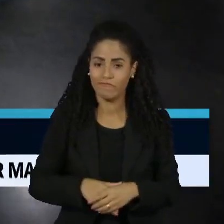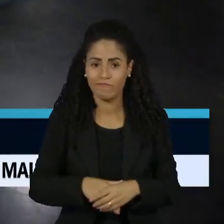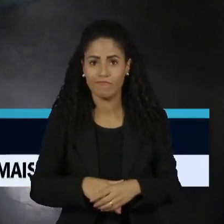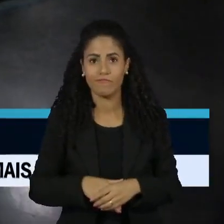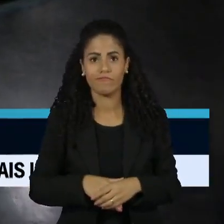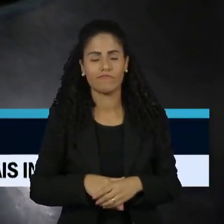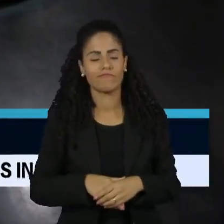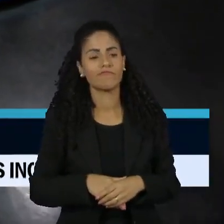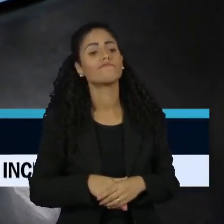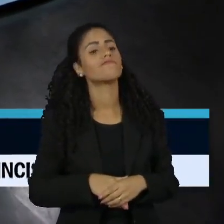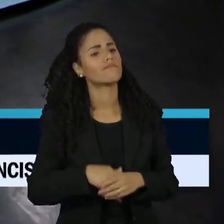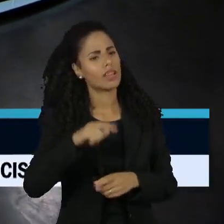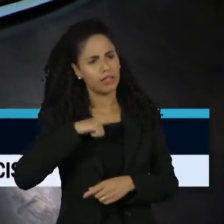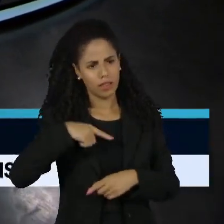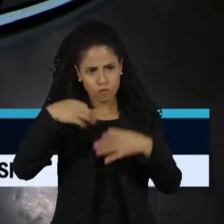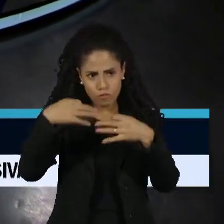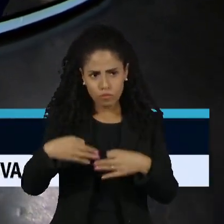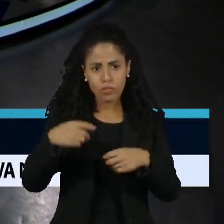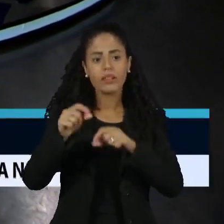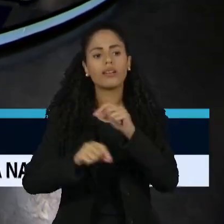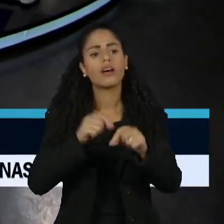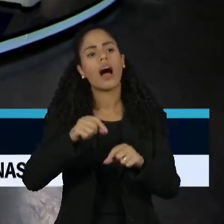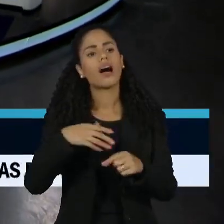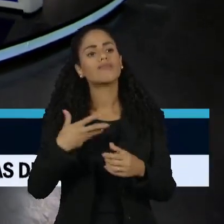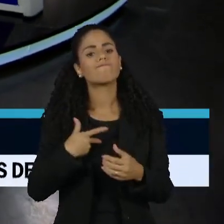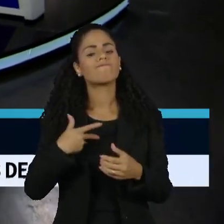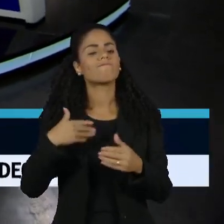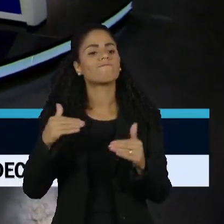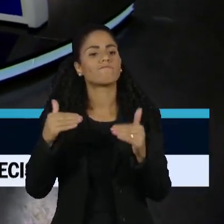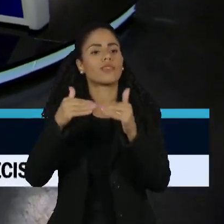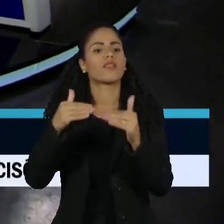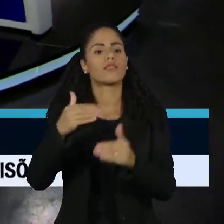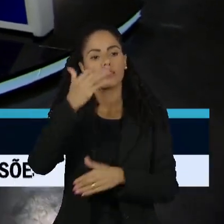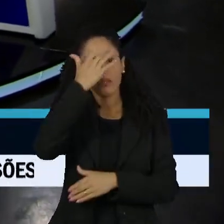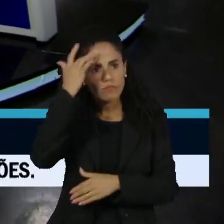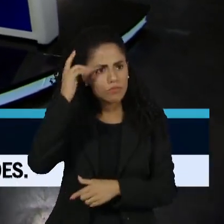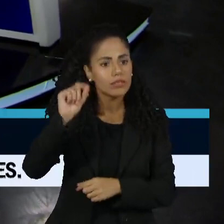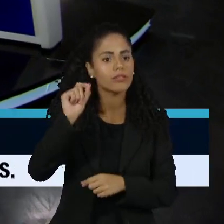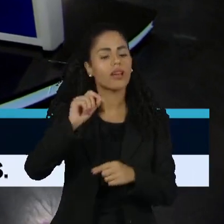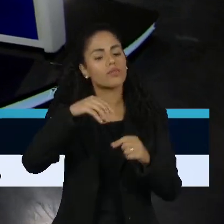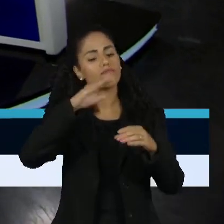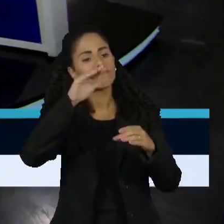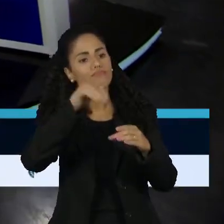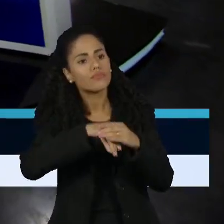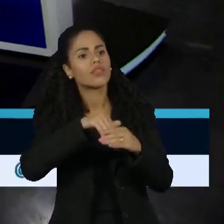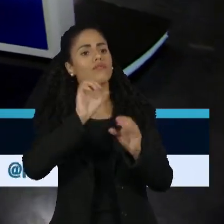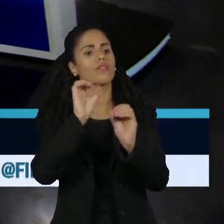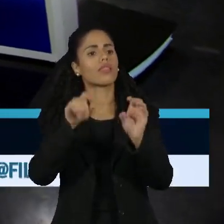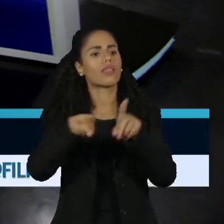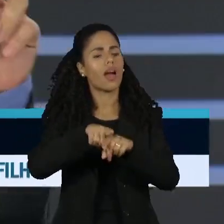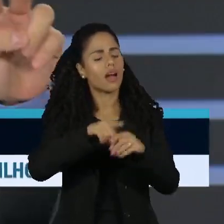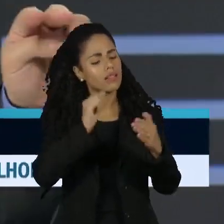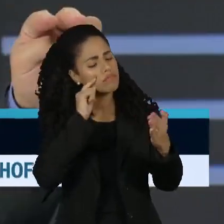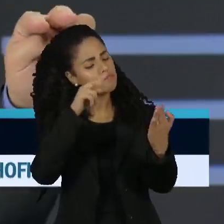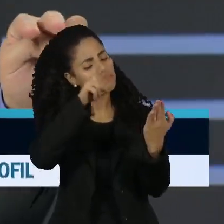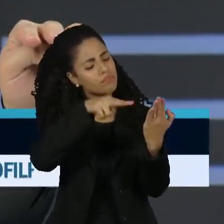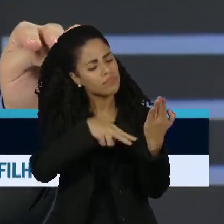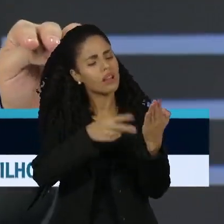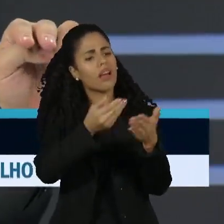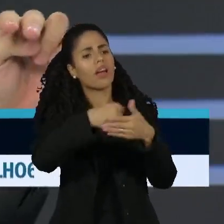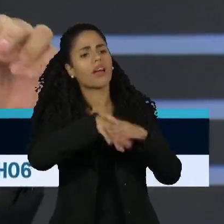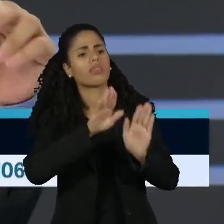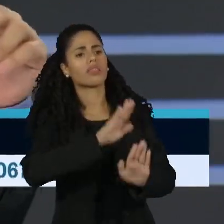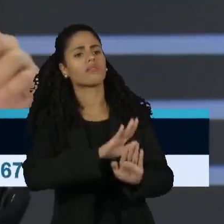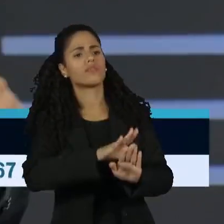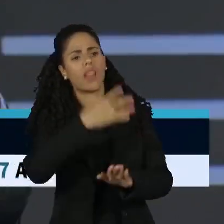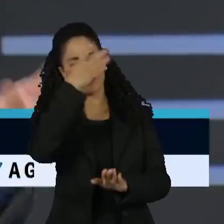Sakamoto, há como justificar essa falta de celeridade e esquecimento das propostas? É que o esquecimento tem muitas aspas nesse